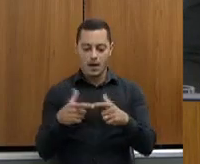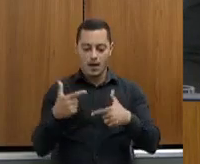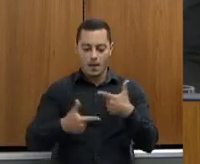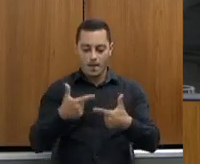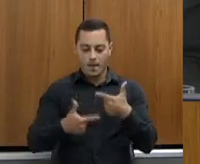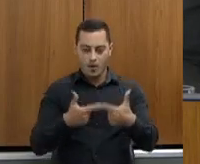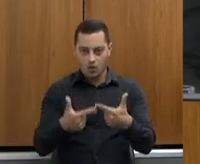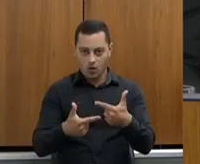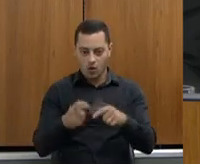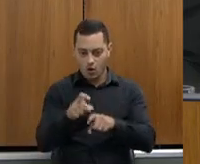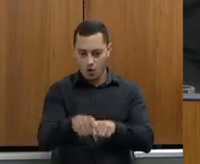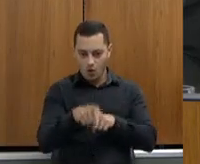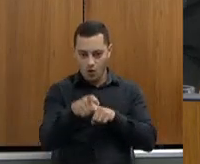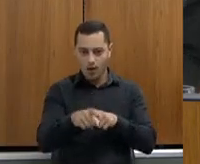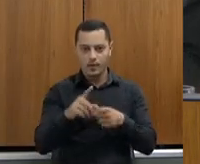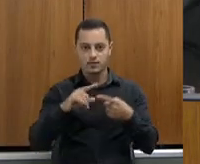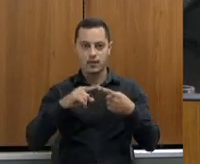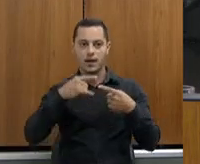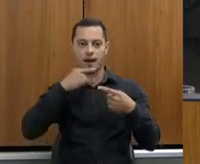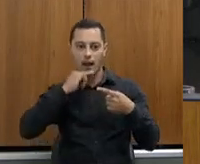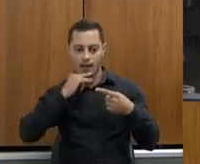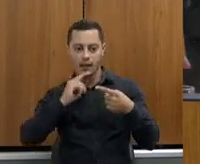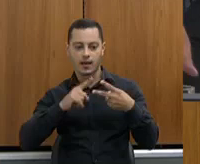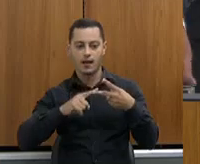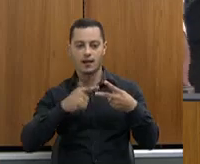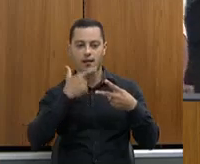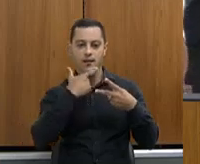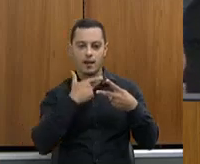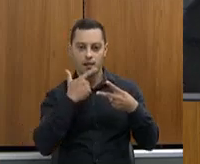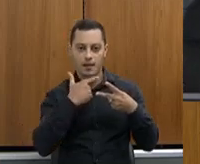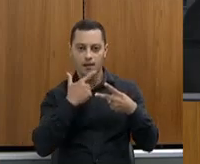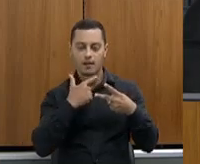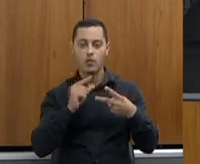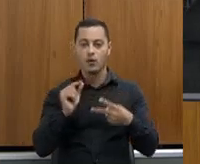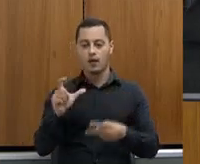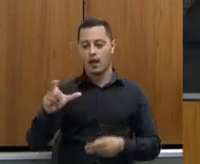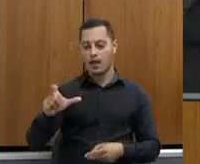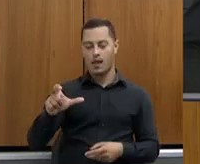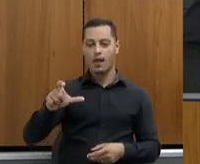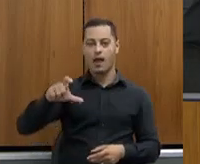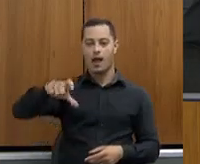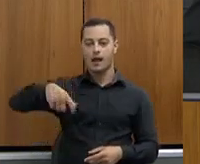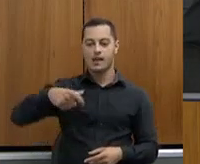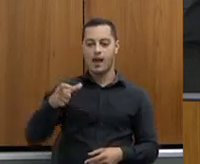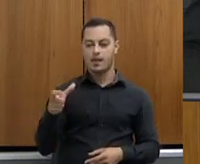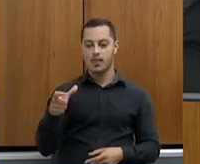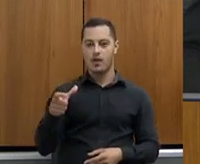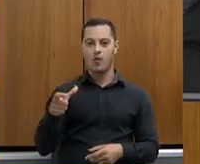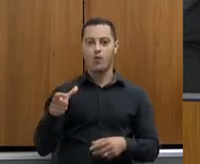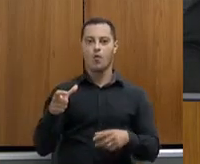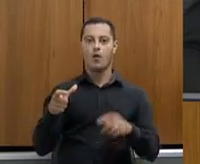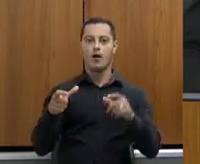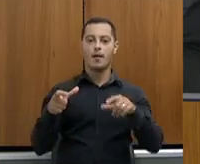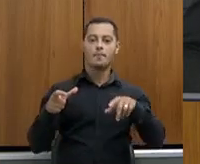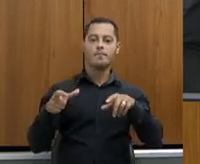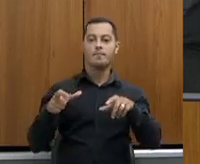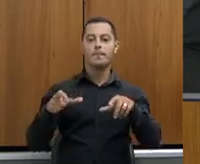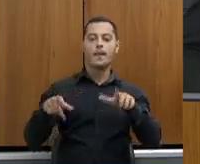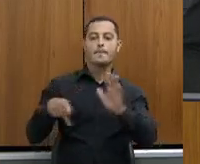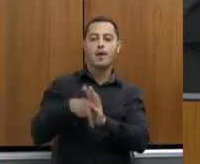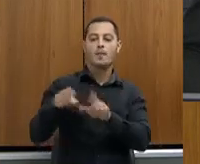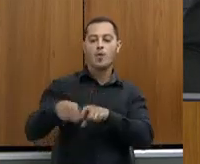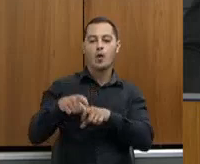cachaça, para queijo, para embutidos, para cachaça, através do cartão do PR do produtor, via cooperativa de crédito, o mais